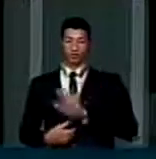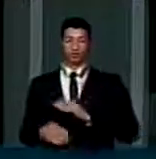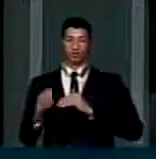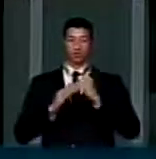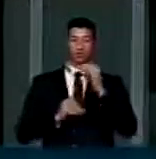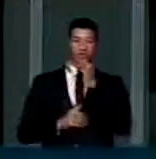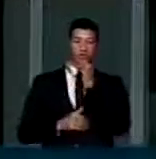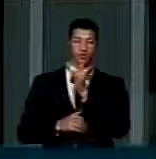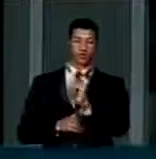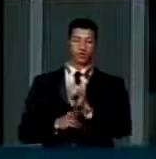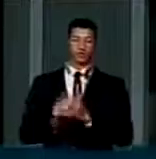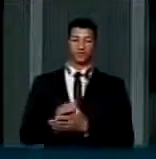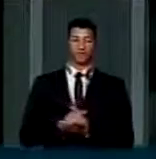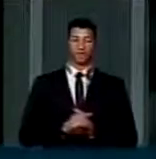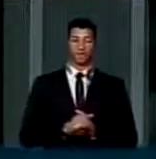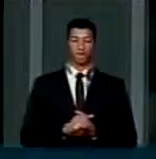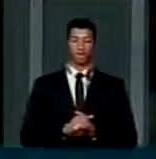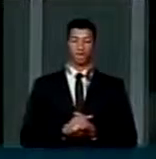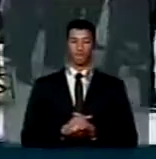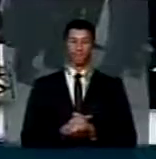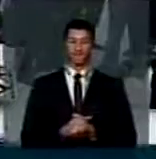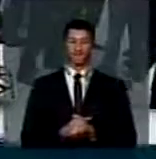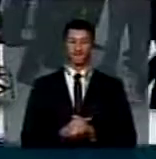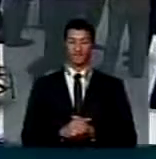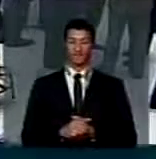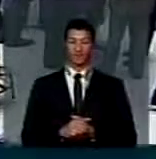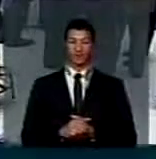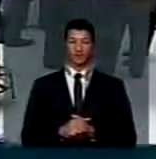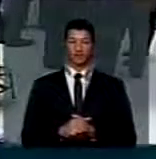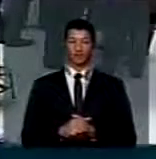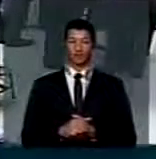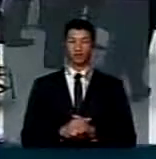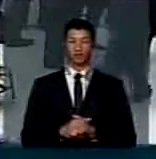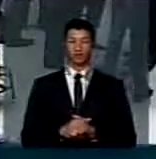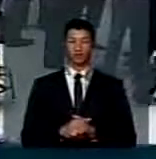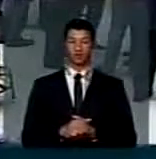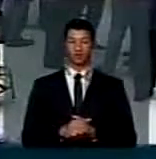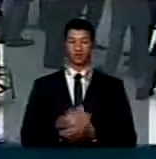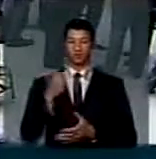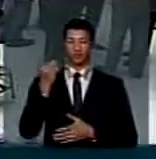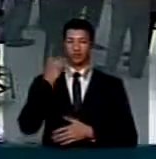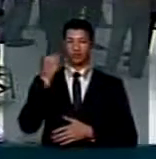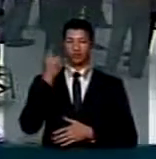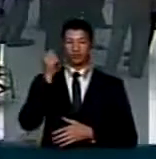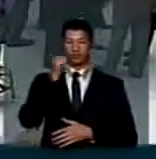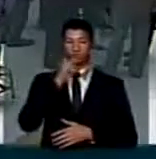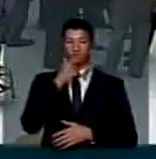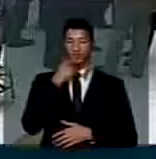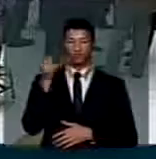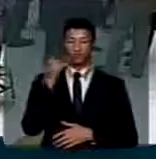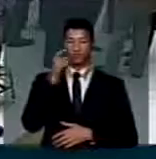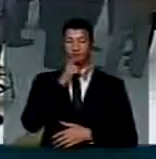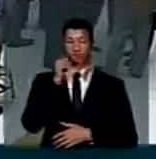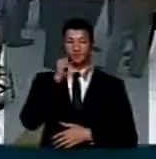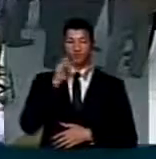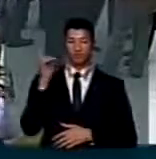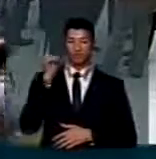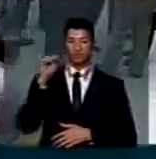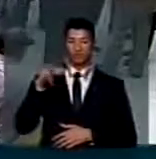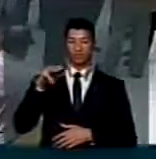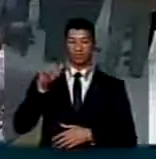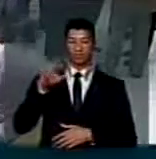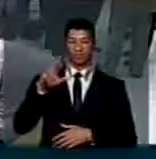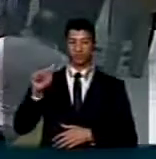questão energética. Deputado Givaldo Carimbão votou como partido, senhor presidente. Deputado Mara Gabriles. Senhor presidente,